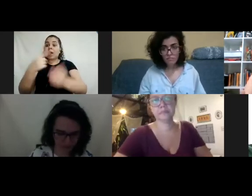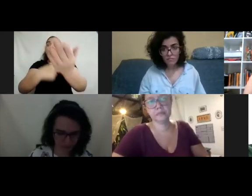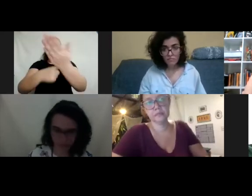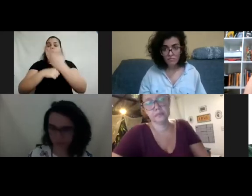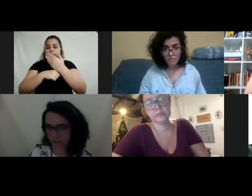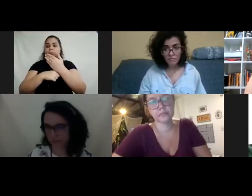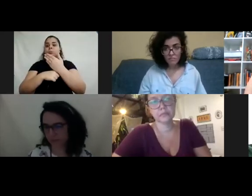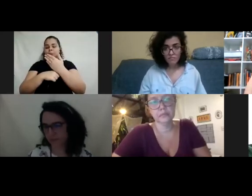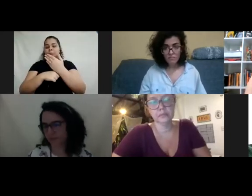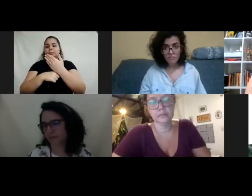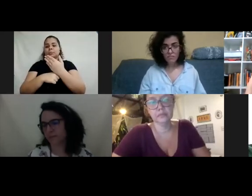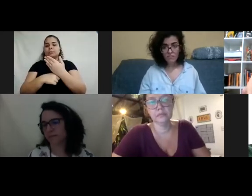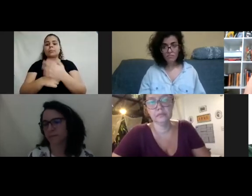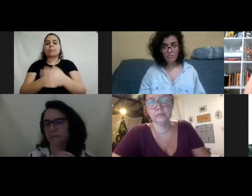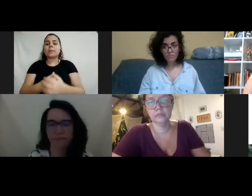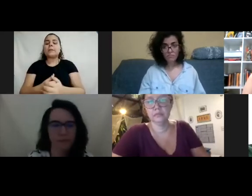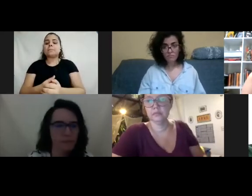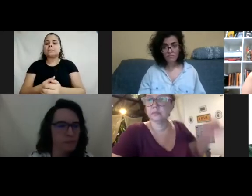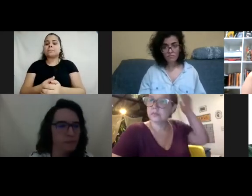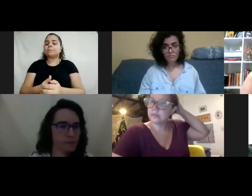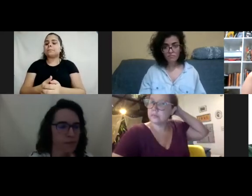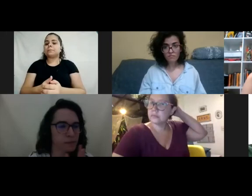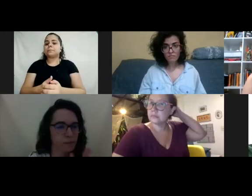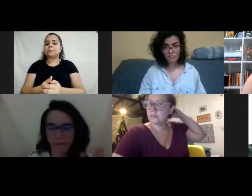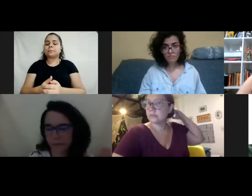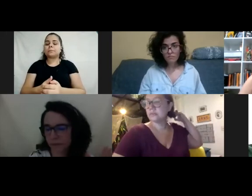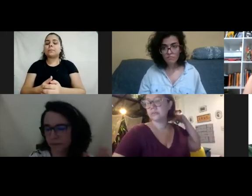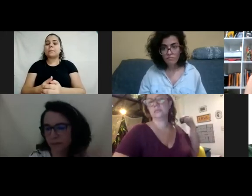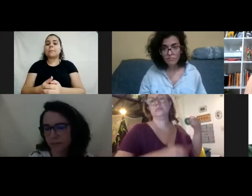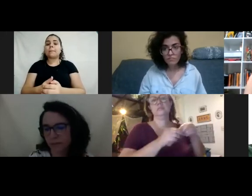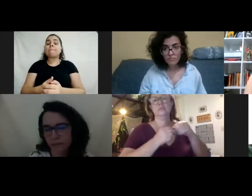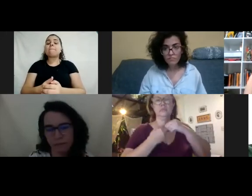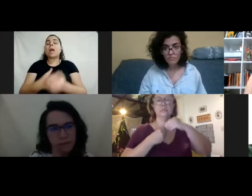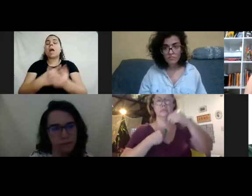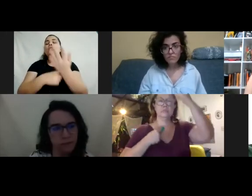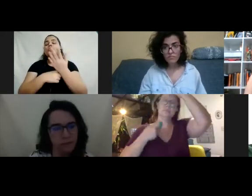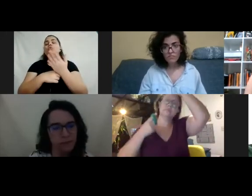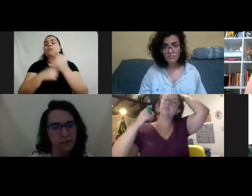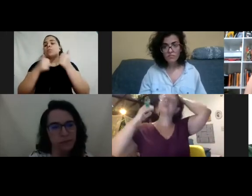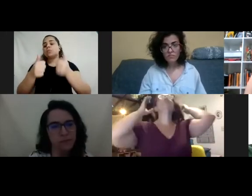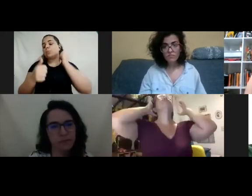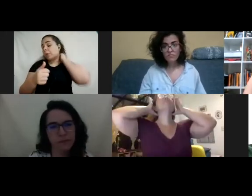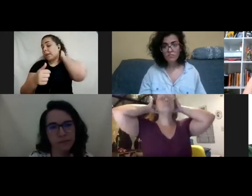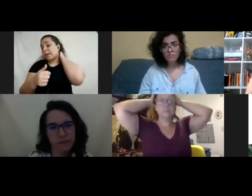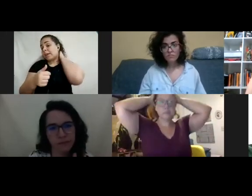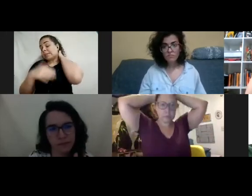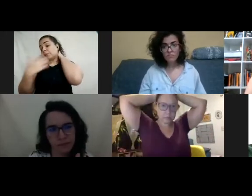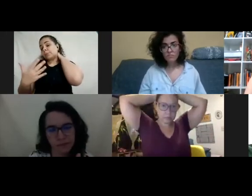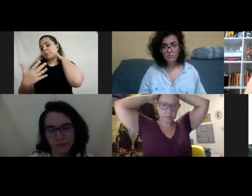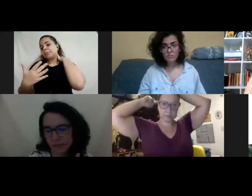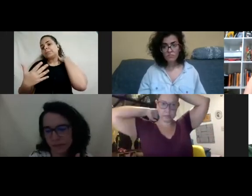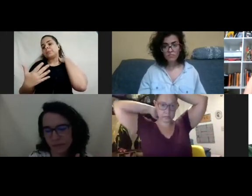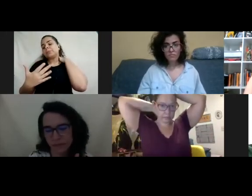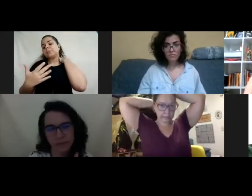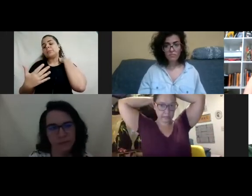têm alguma questão com a visão, mas essa não é a questão decisiva, a audiodescrição acaba sendo uma ferramenta. Então, trazendo